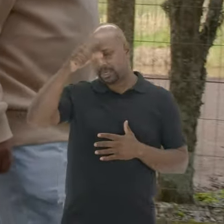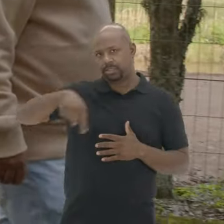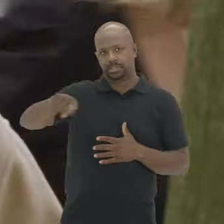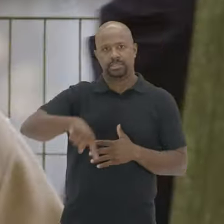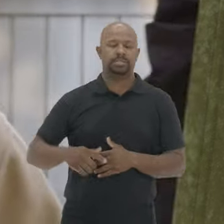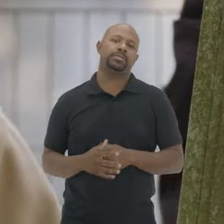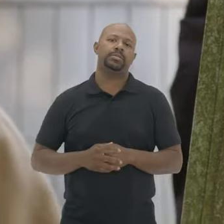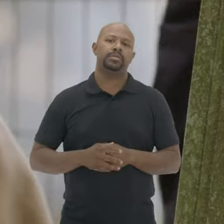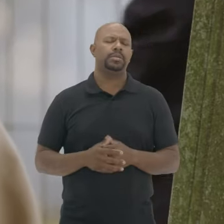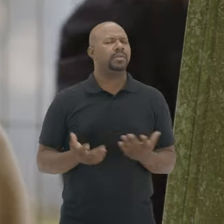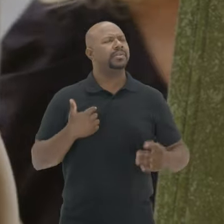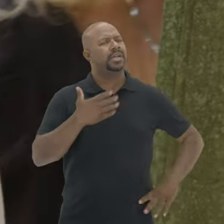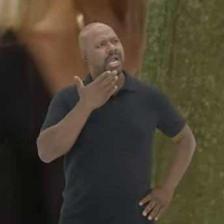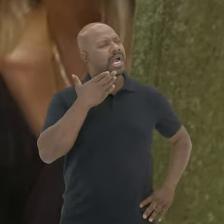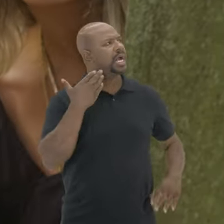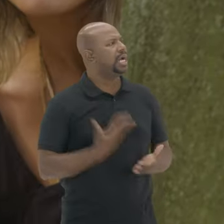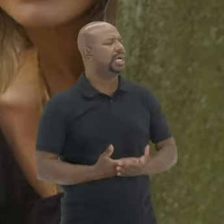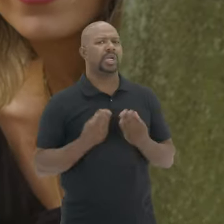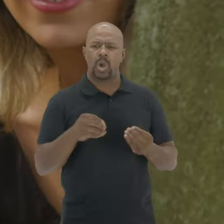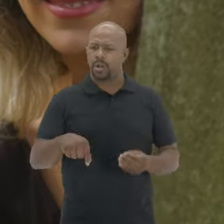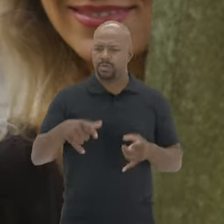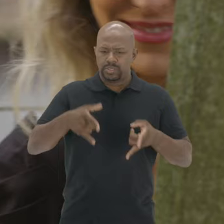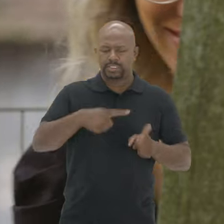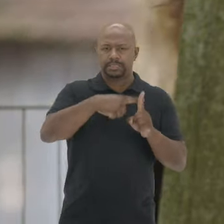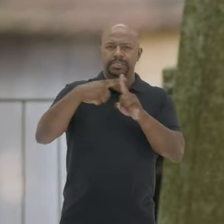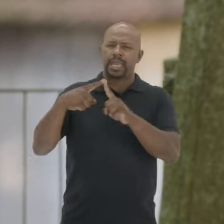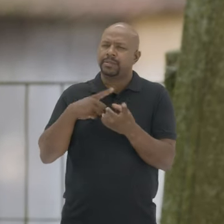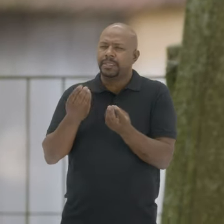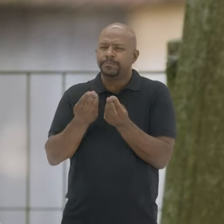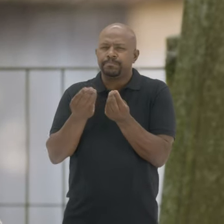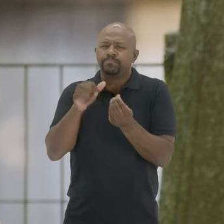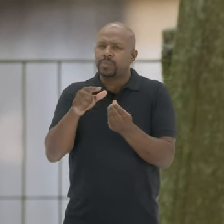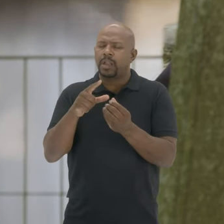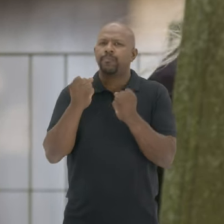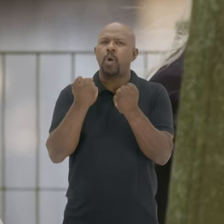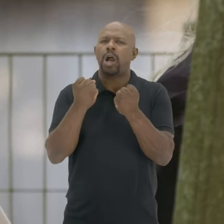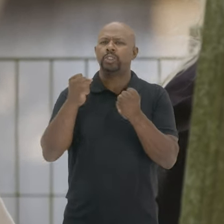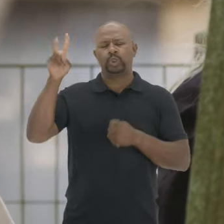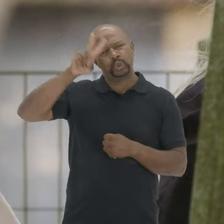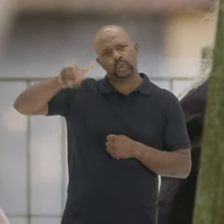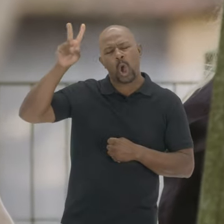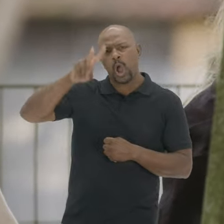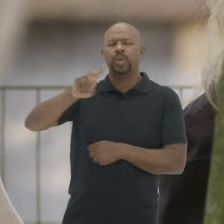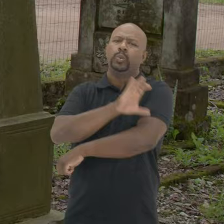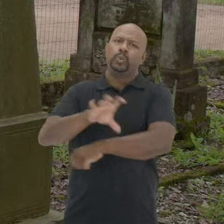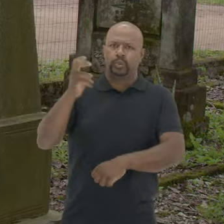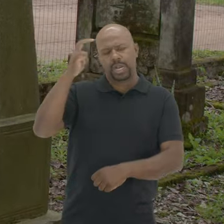Entram caminhando no cemitério Eu fico impressionado com o cemitério Que o cemitério tem um aspecto histórico-cultural